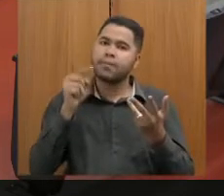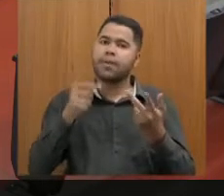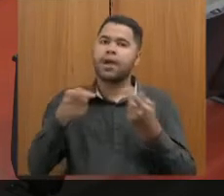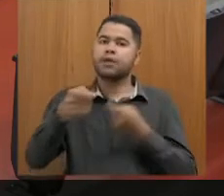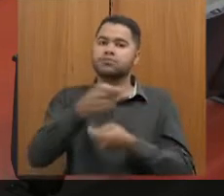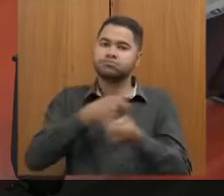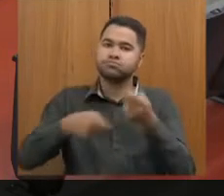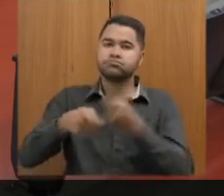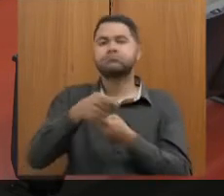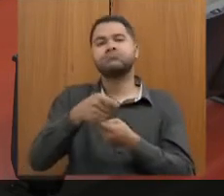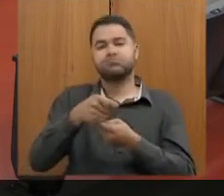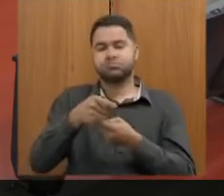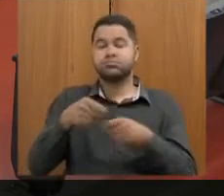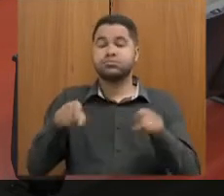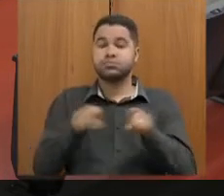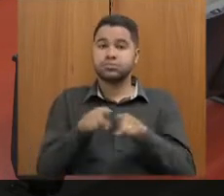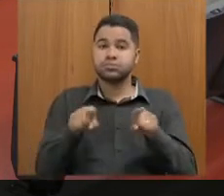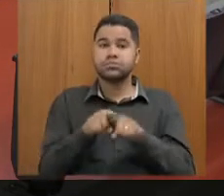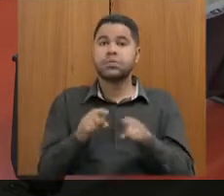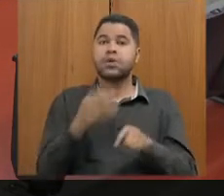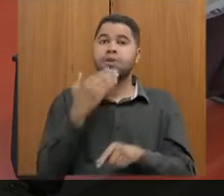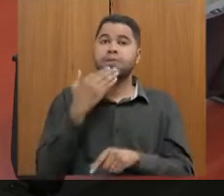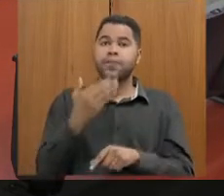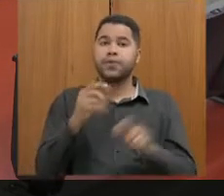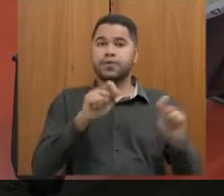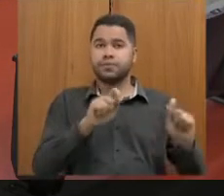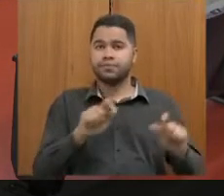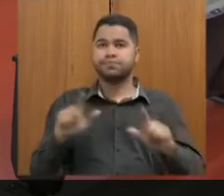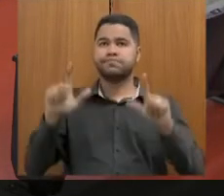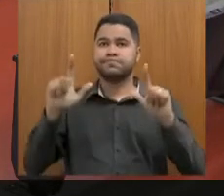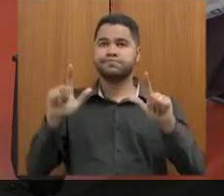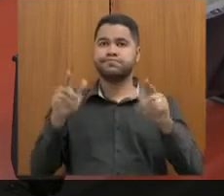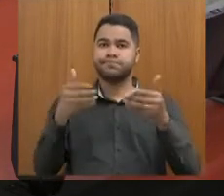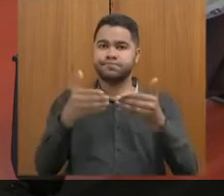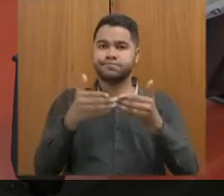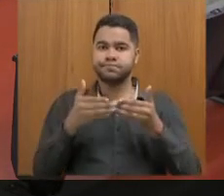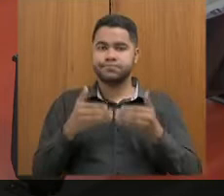fazenda. Eu vou pedir para colocar a apresentação, por favor.